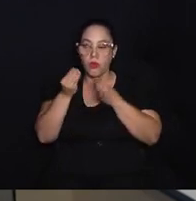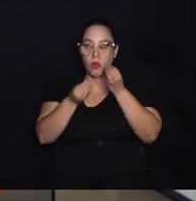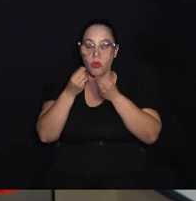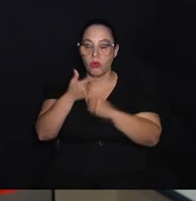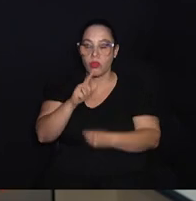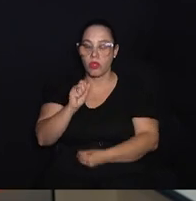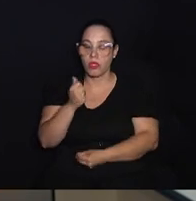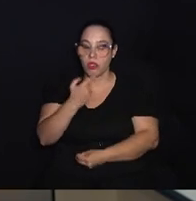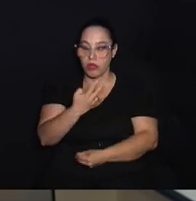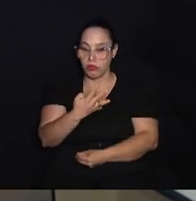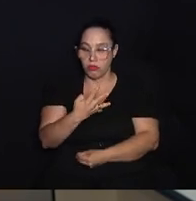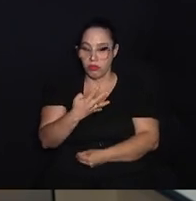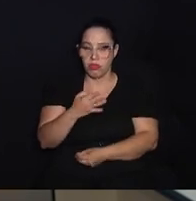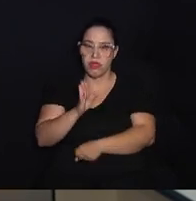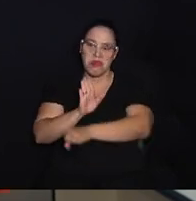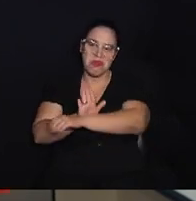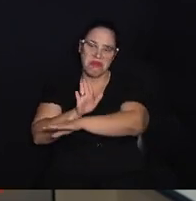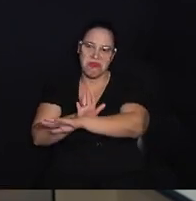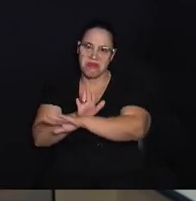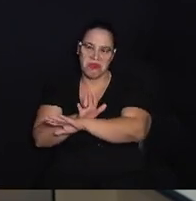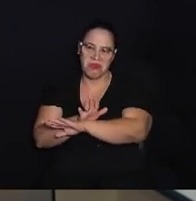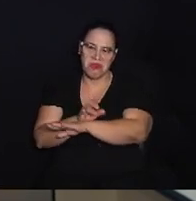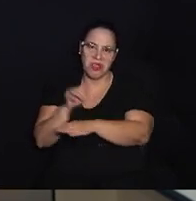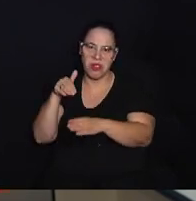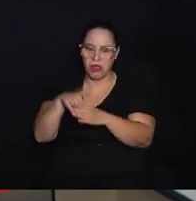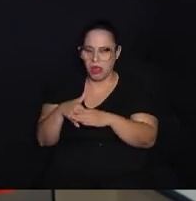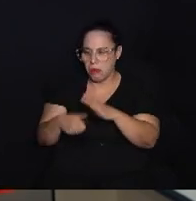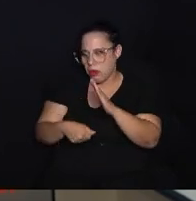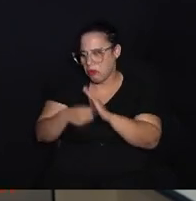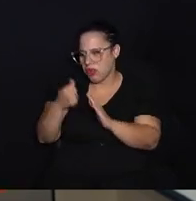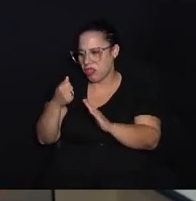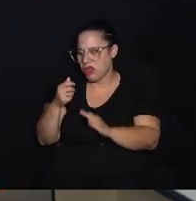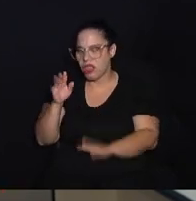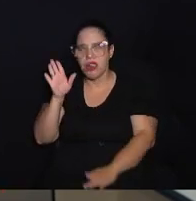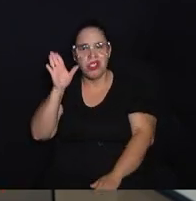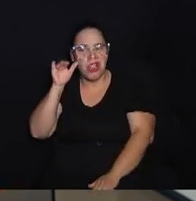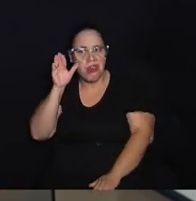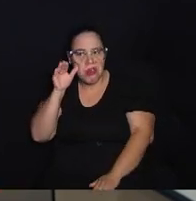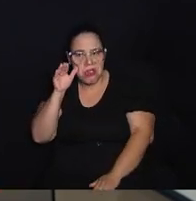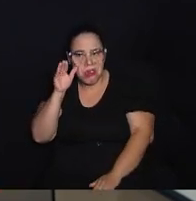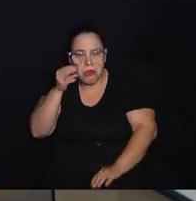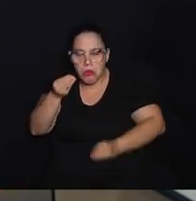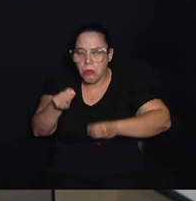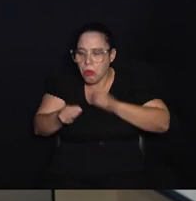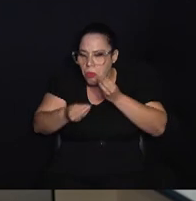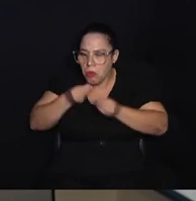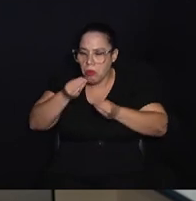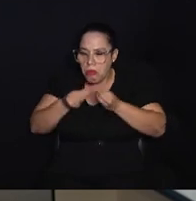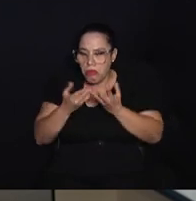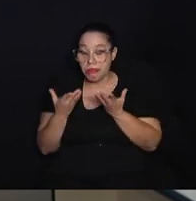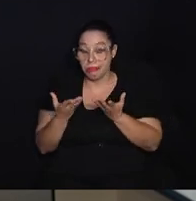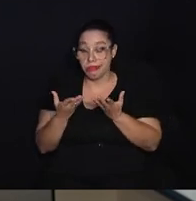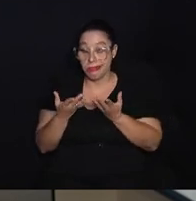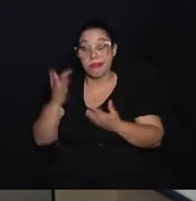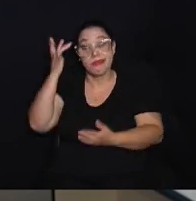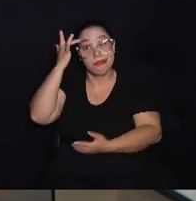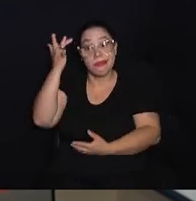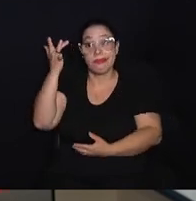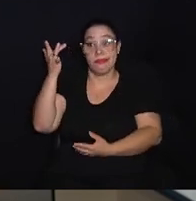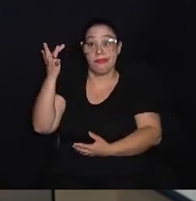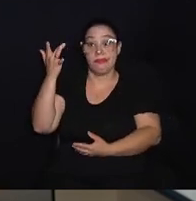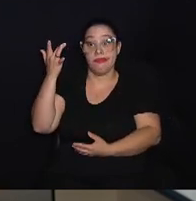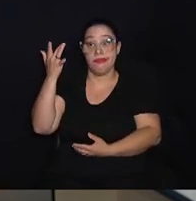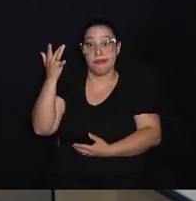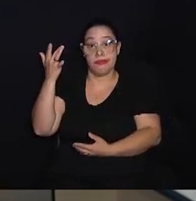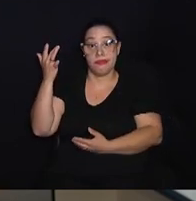2024. Sim, ajuda. Às vezes a pessoa está indo votar pela primeira vez, tem curiosidade de saber como é, então facilita, que aí já não vai